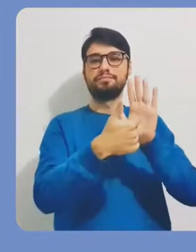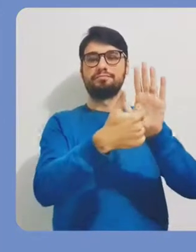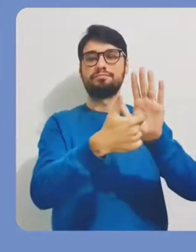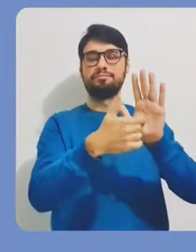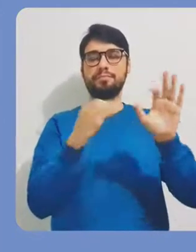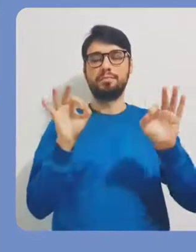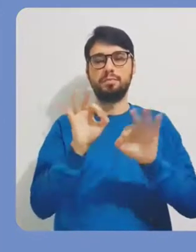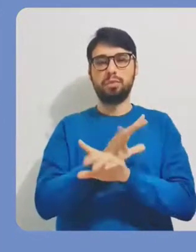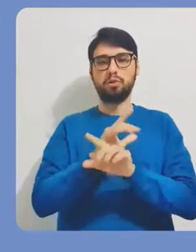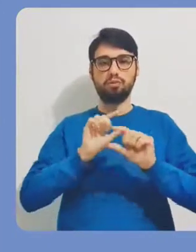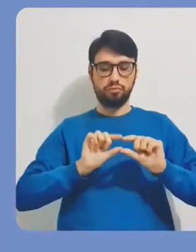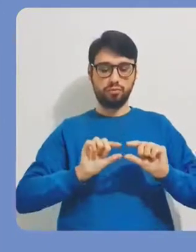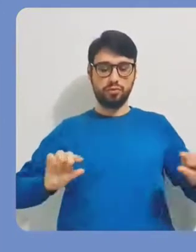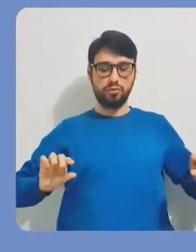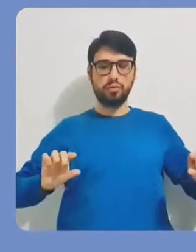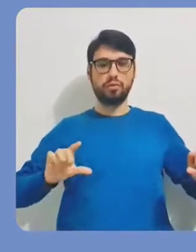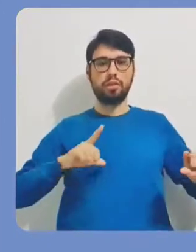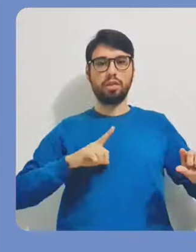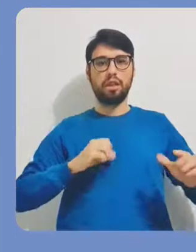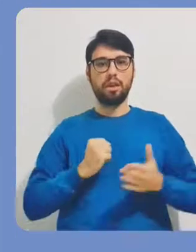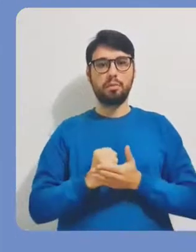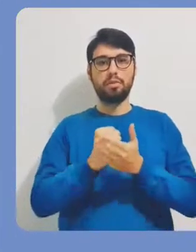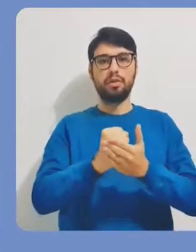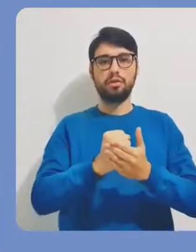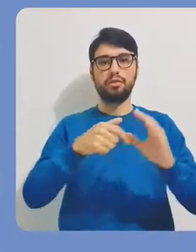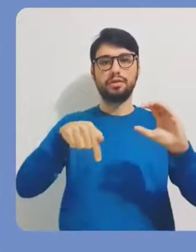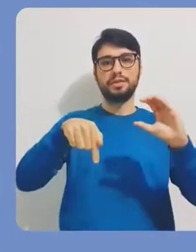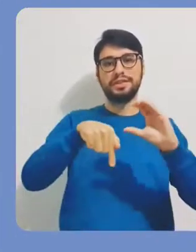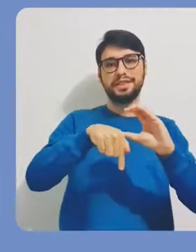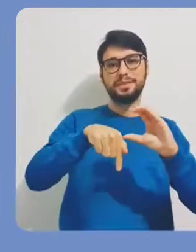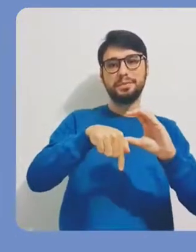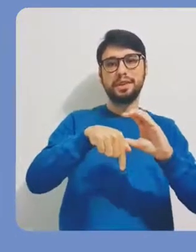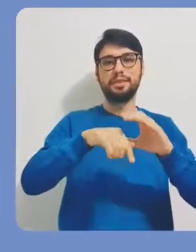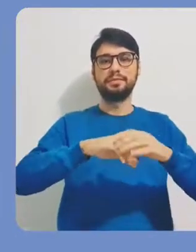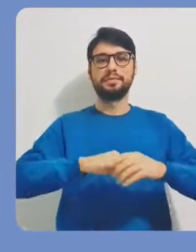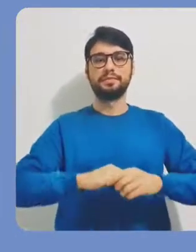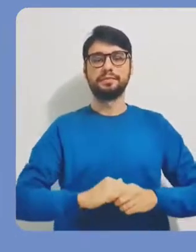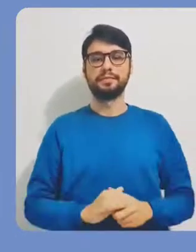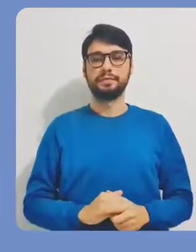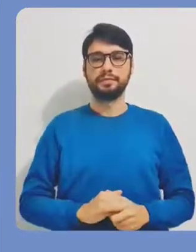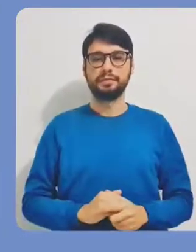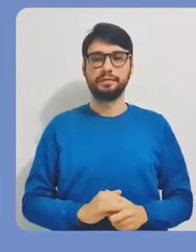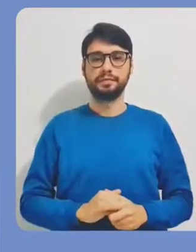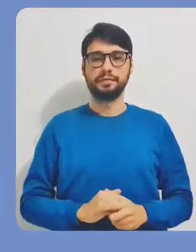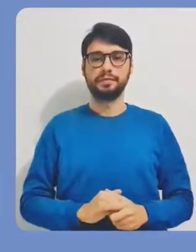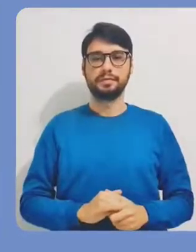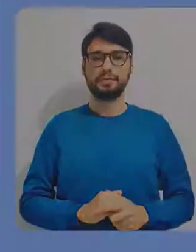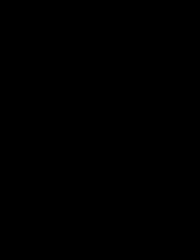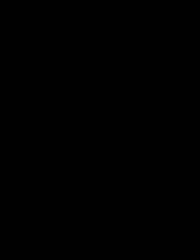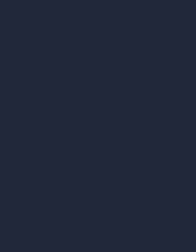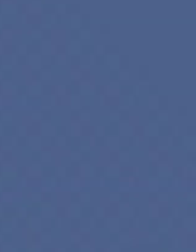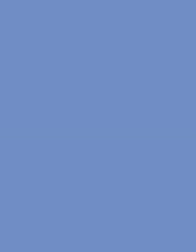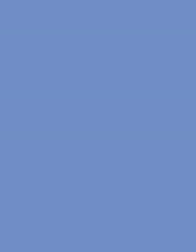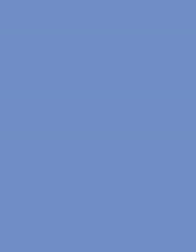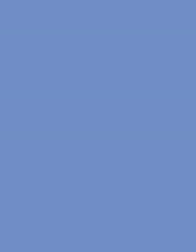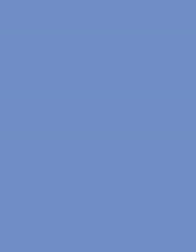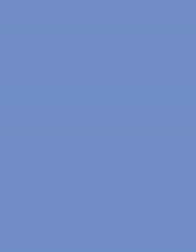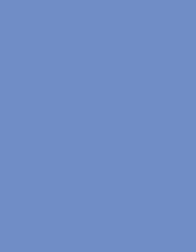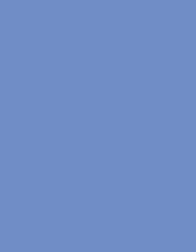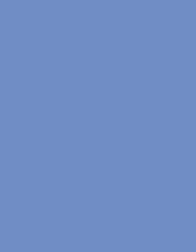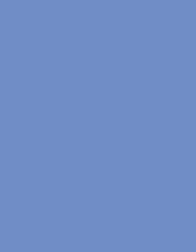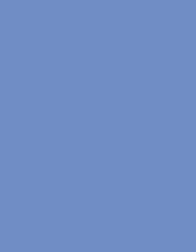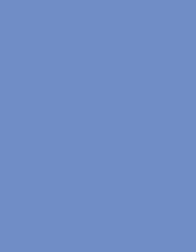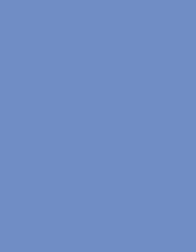série de modificações e aqui no final eu coloquei como apoiadores do CNPq. E E aí